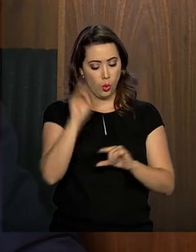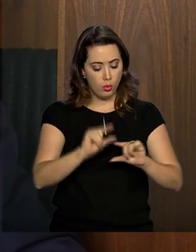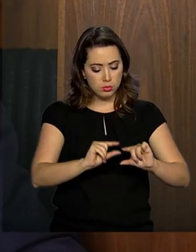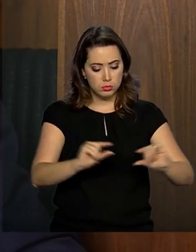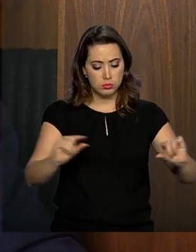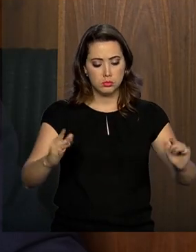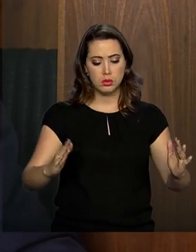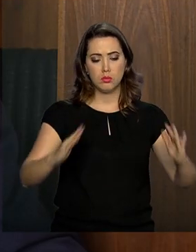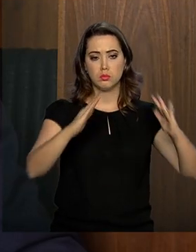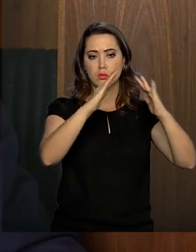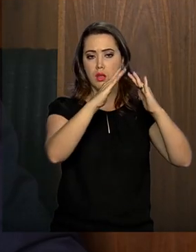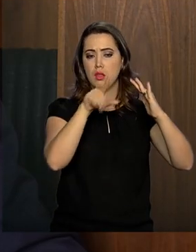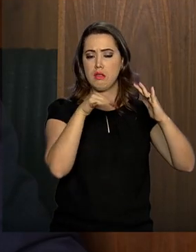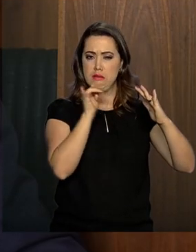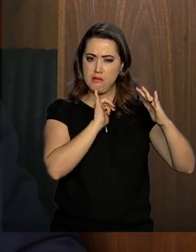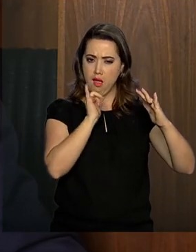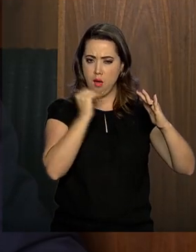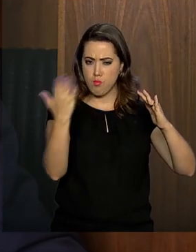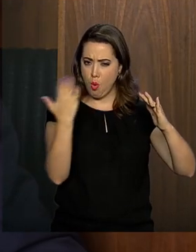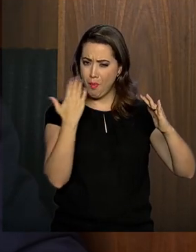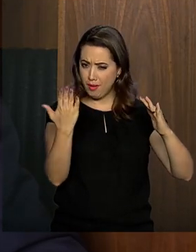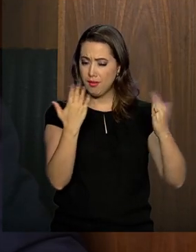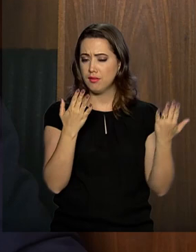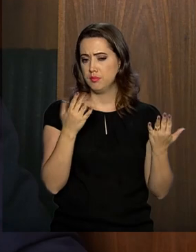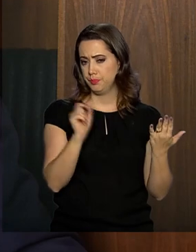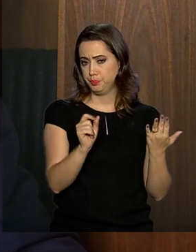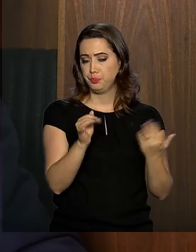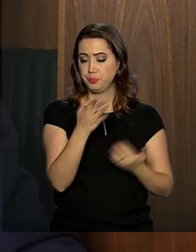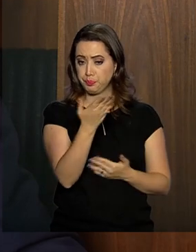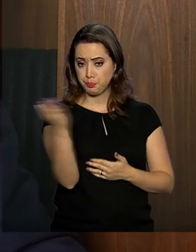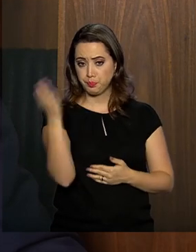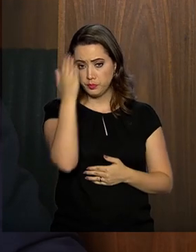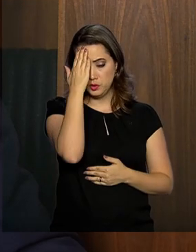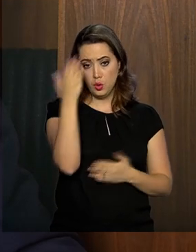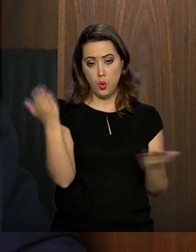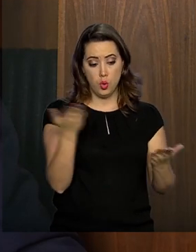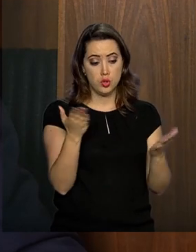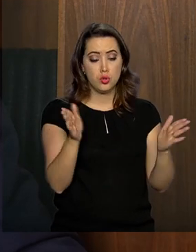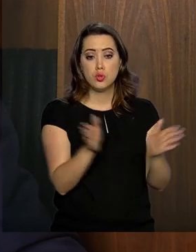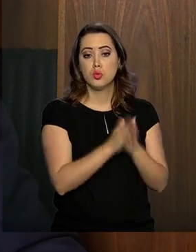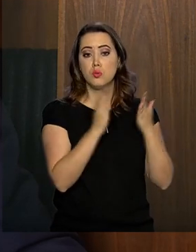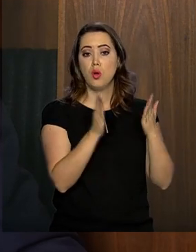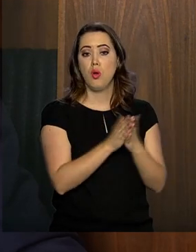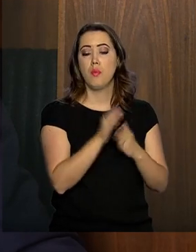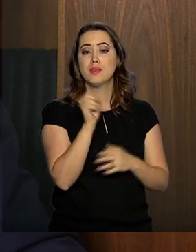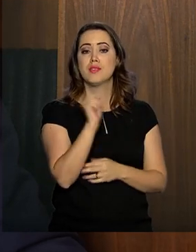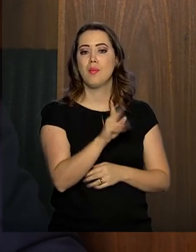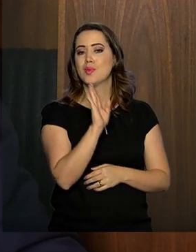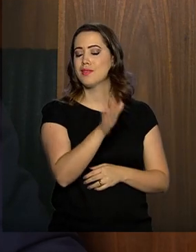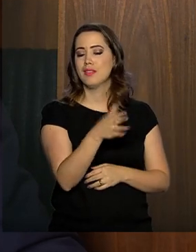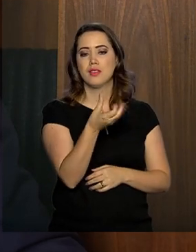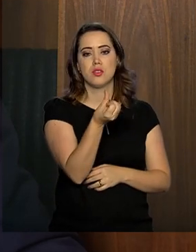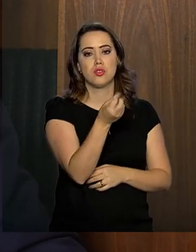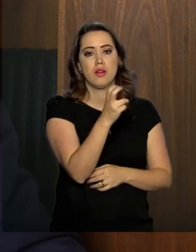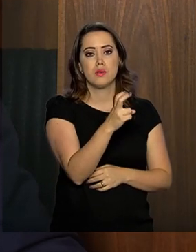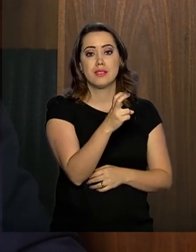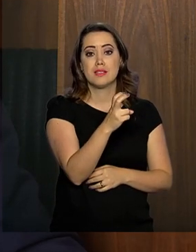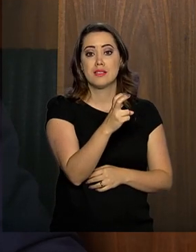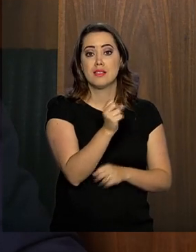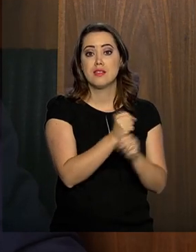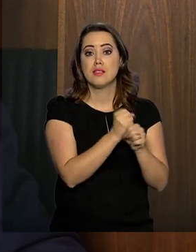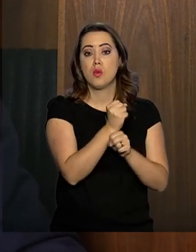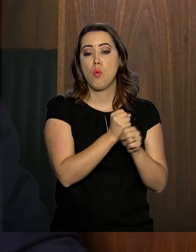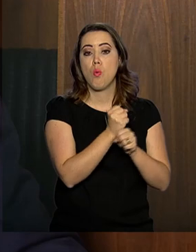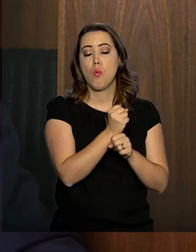tal forma que, para você ter uma ideia, hoje os pobres se aposentam já com 65 anos e meio.